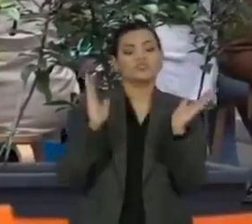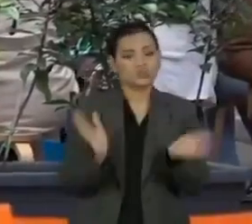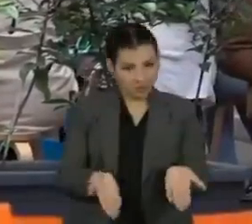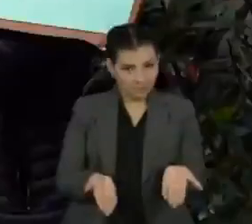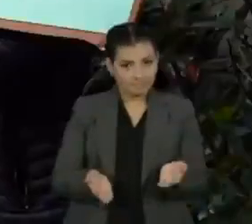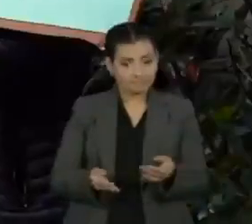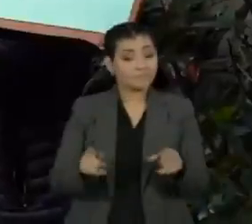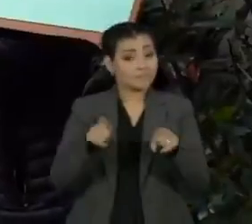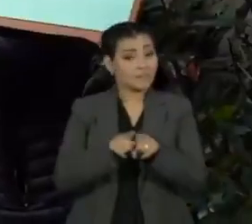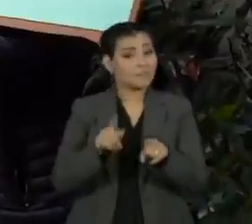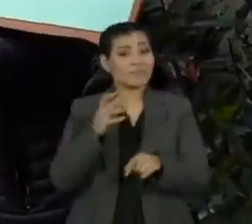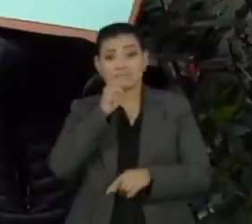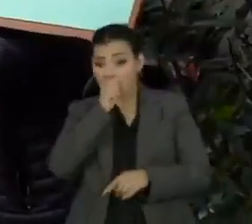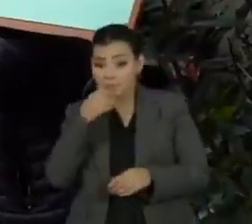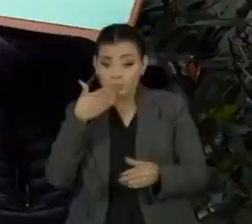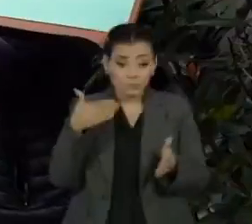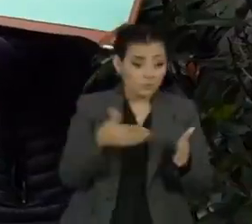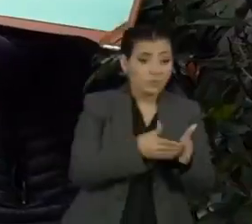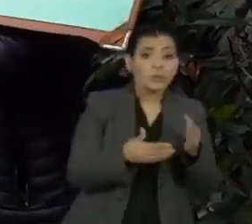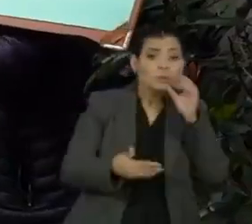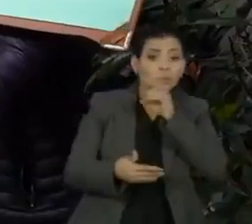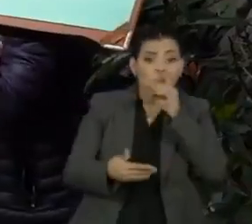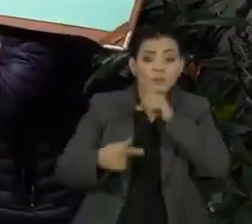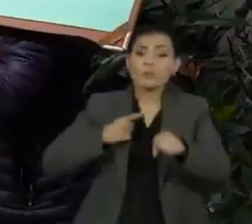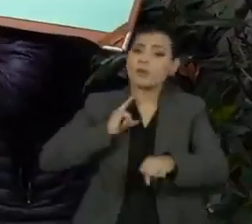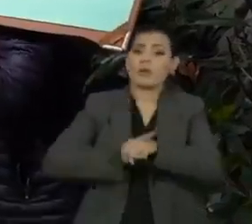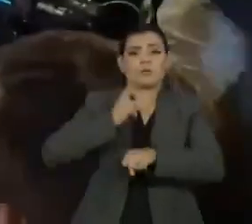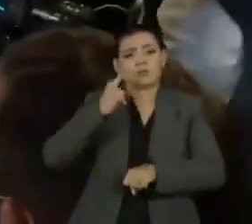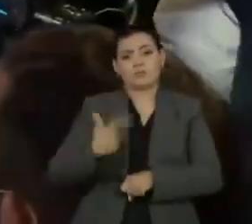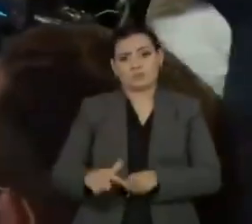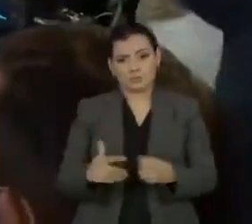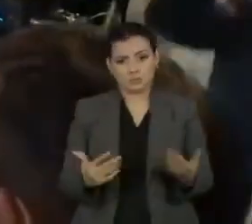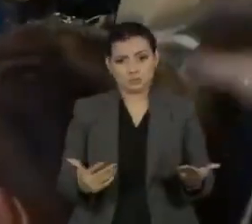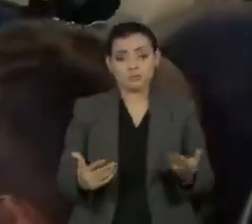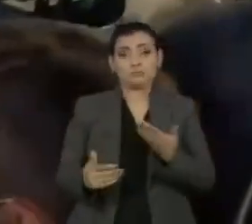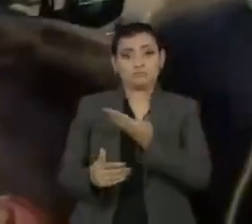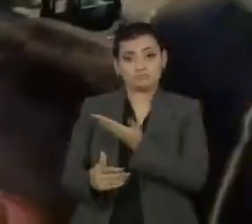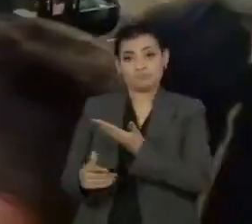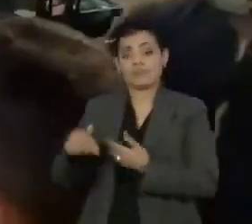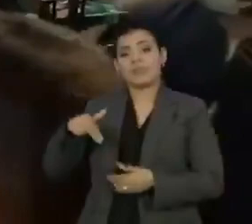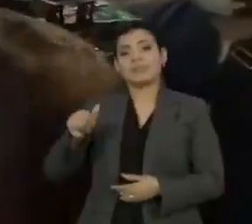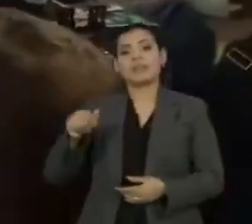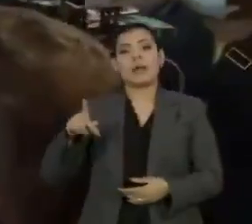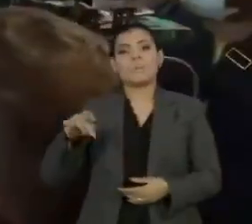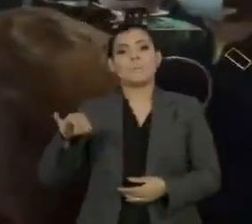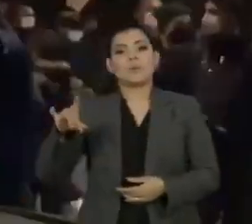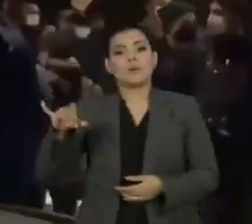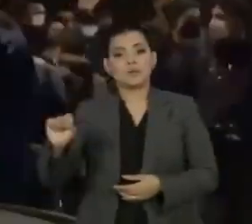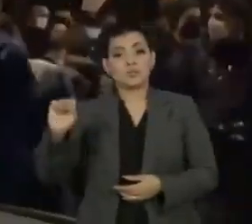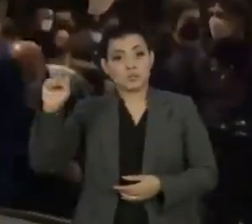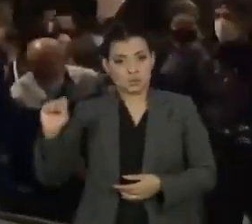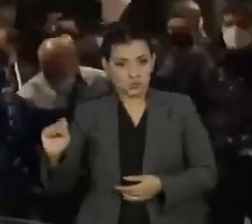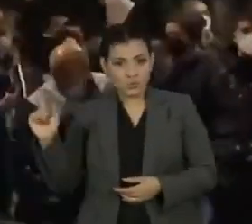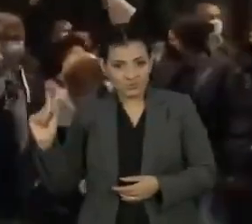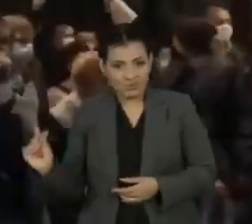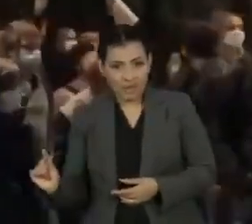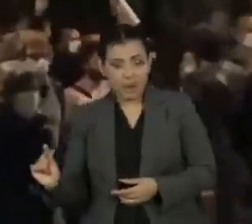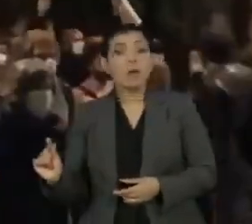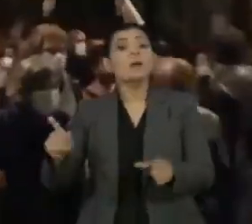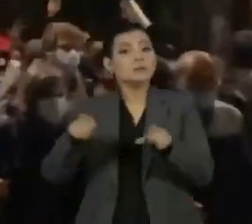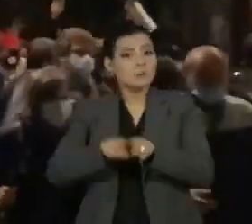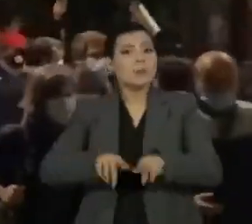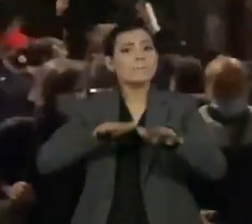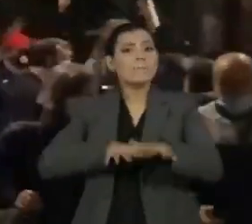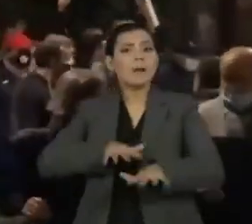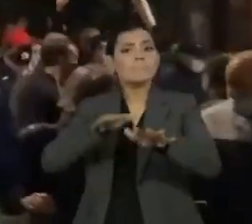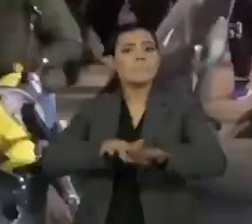Covid-19 entre sábado e domingo, batendo um novo recorde. Em Nápoles, no sul do país, centenas de manifestantes marcharam